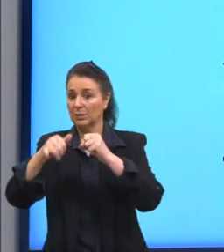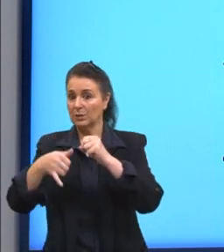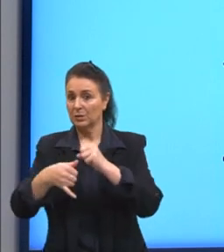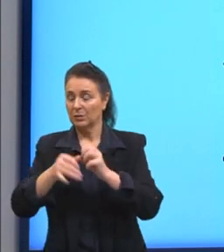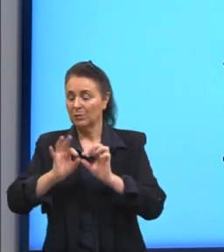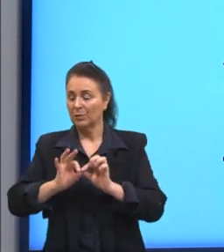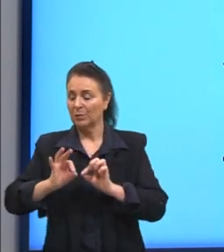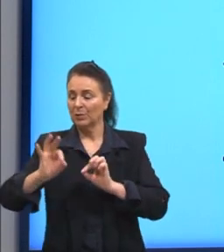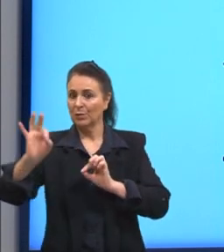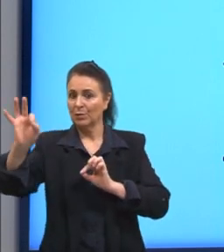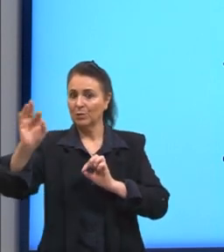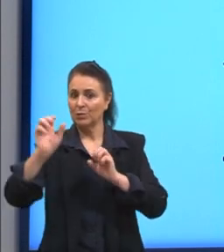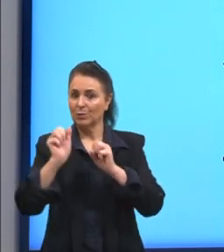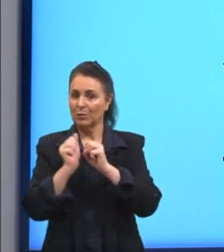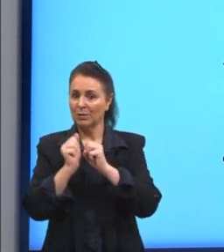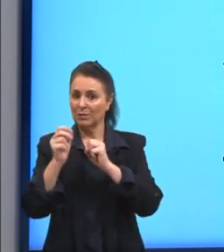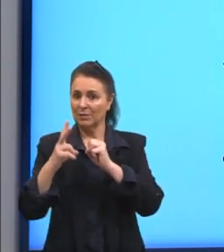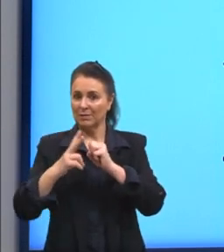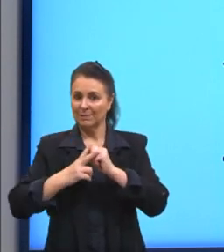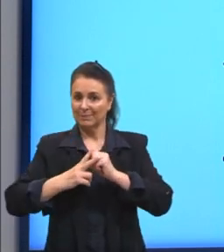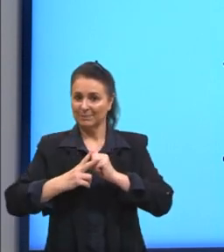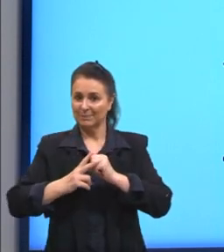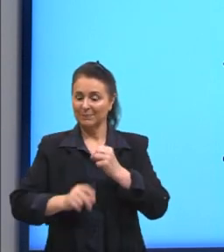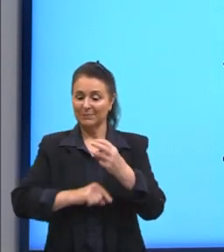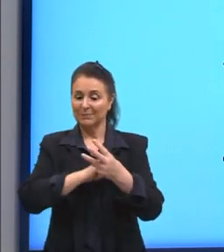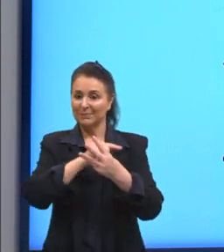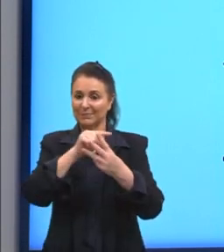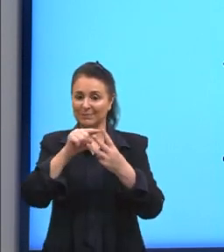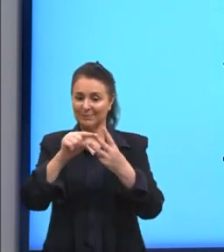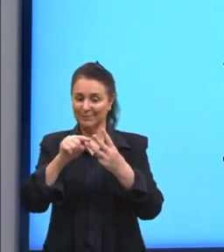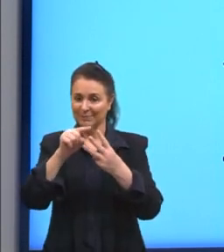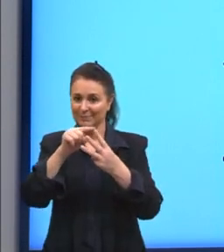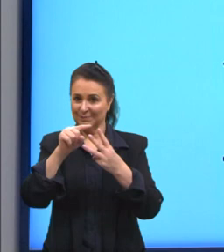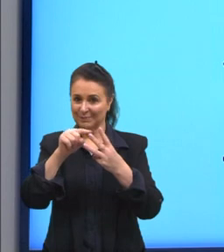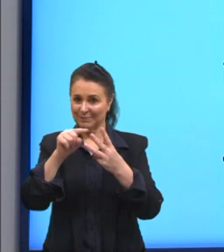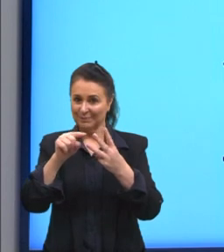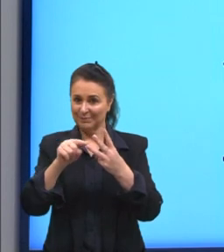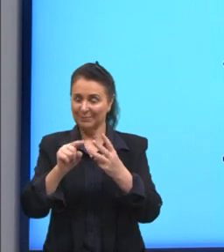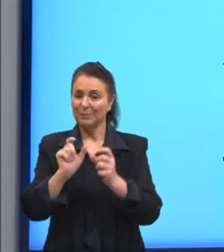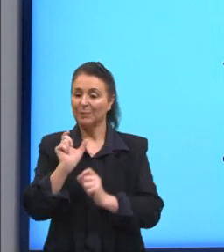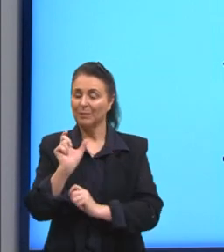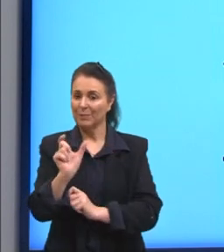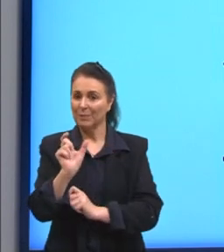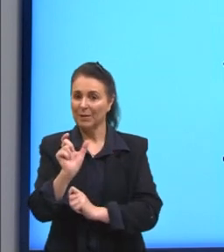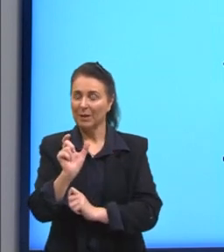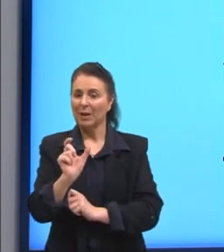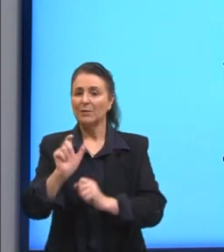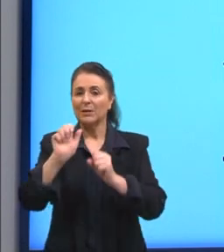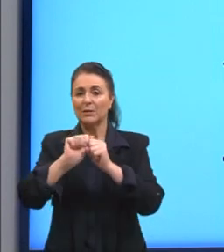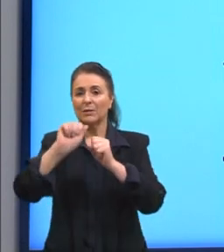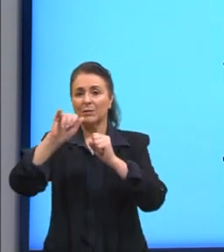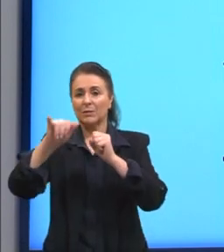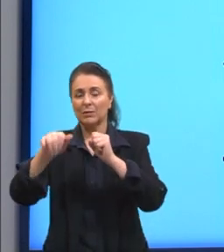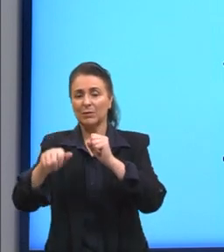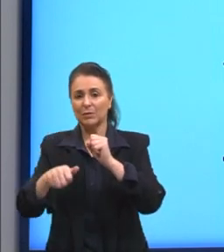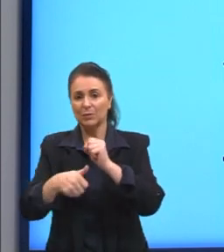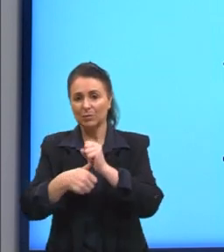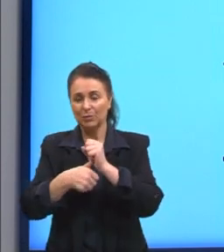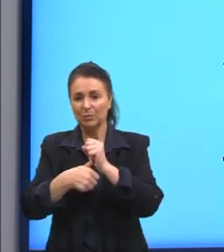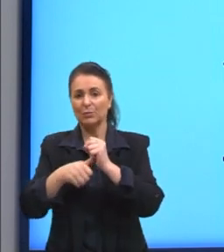longe advérbio. A gente tem aí três casos de palavras que os adjuntos adverbiais de